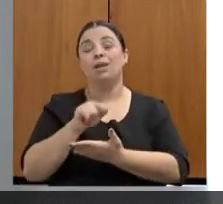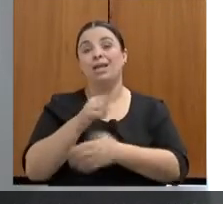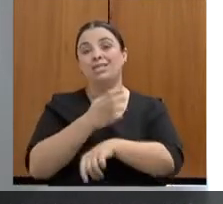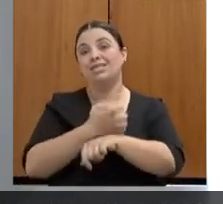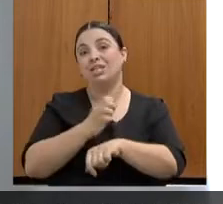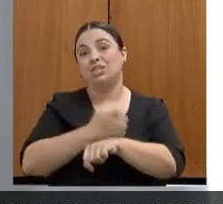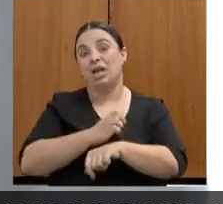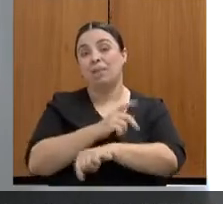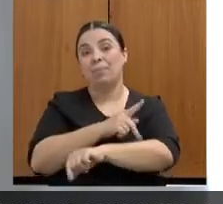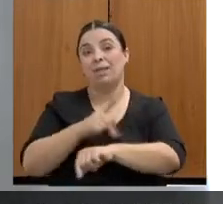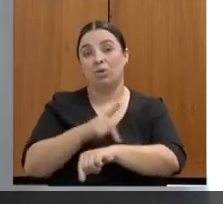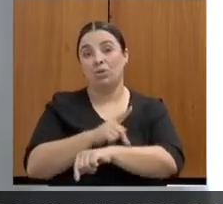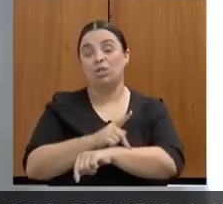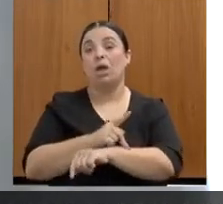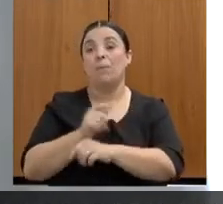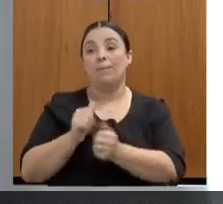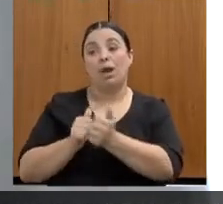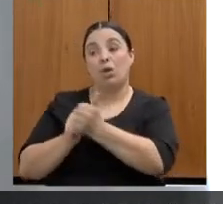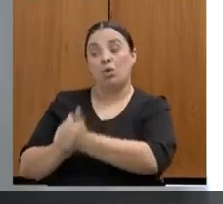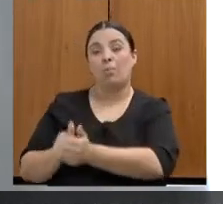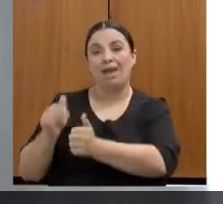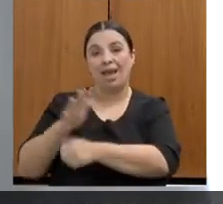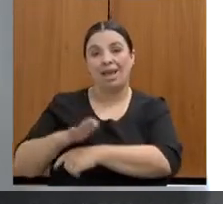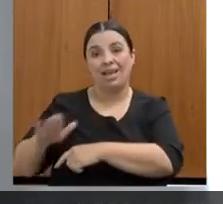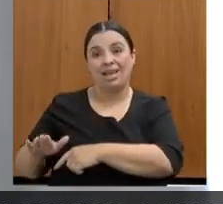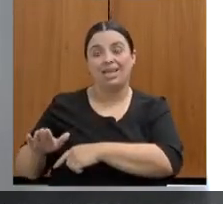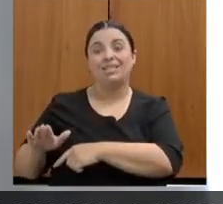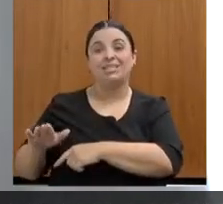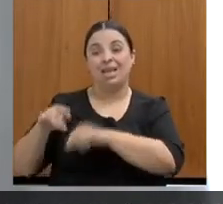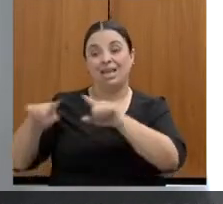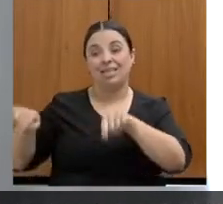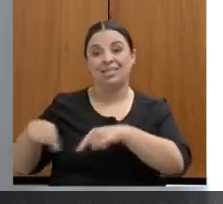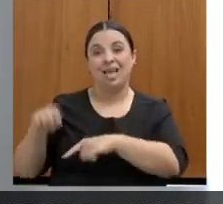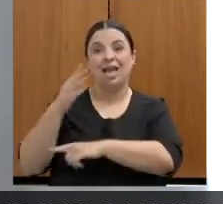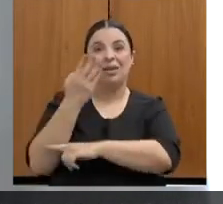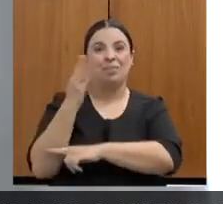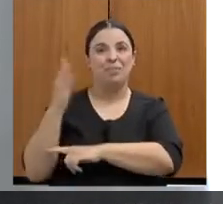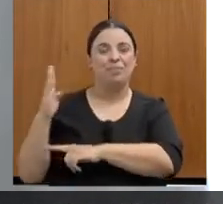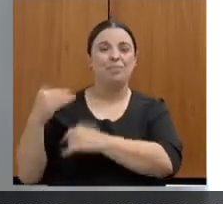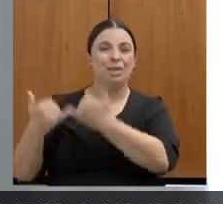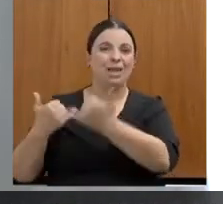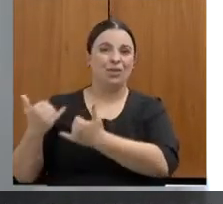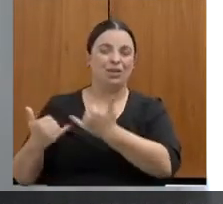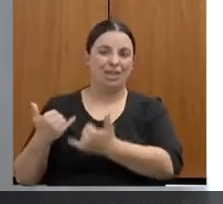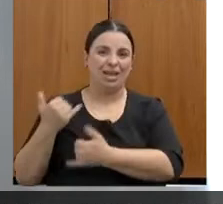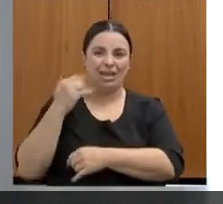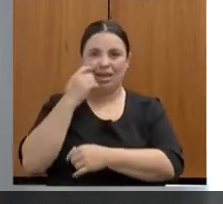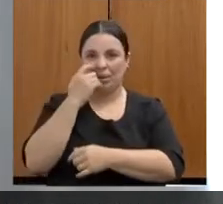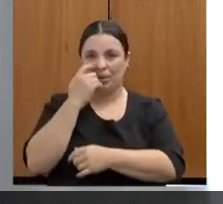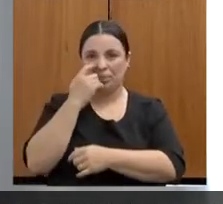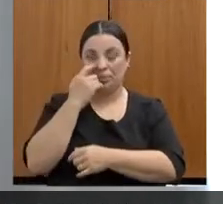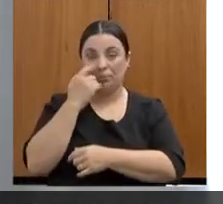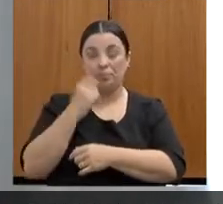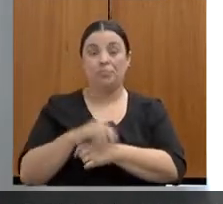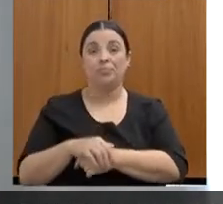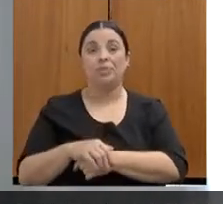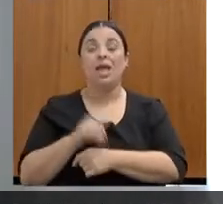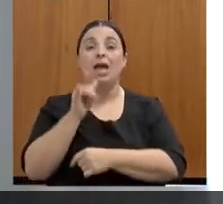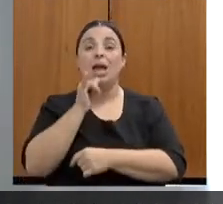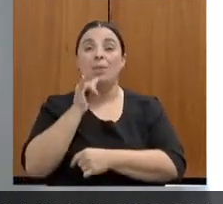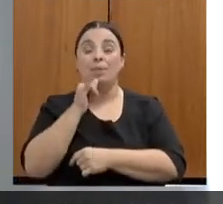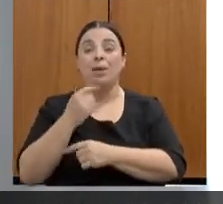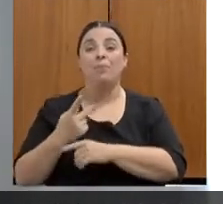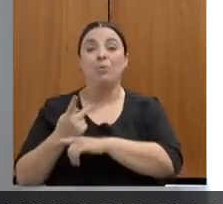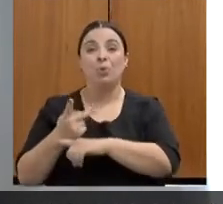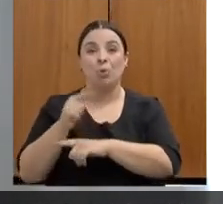brinquedoteca. É importante que a mulher, quando ela vai fazer o relato, ela vai na delegacia, ela procura a delegacia, procura a Casa